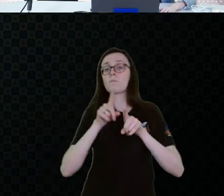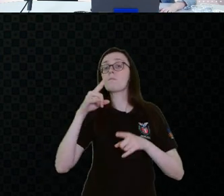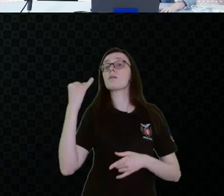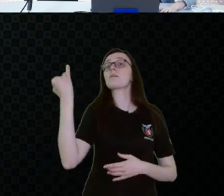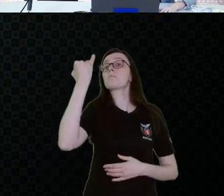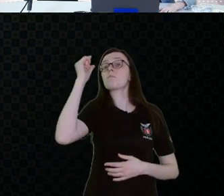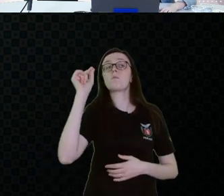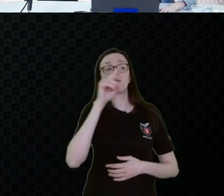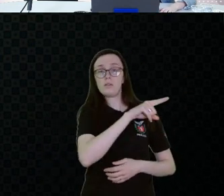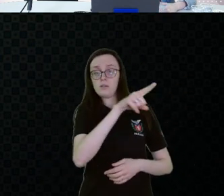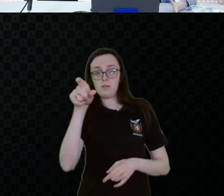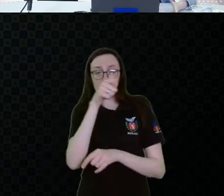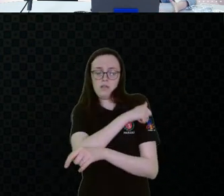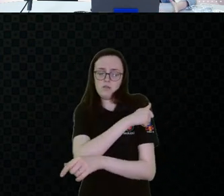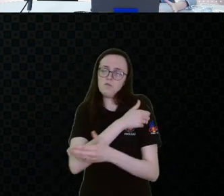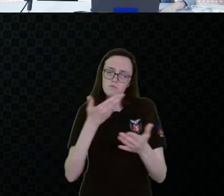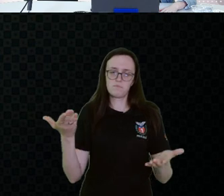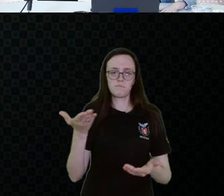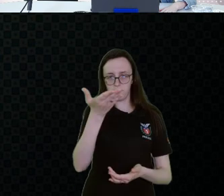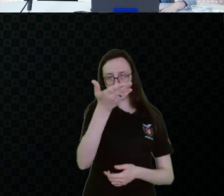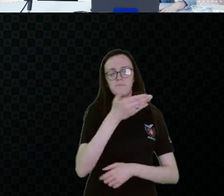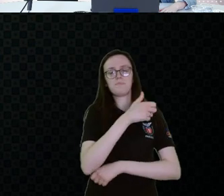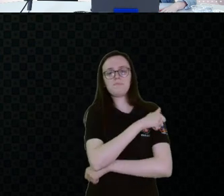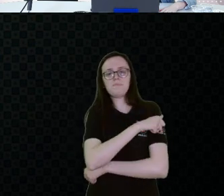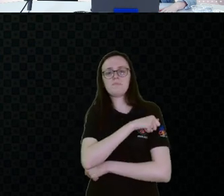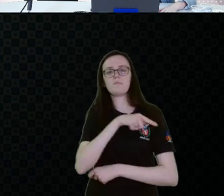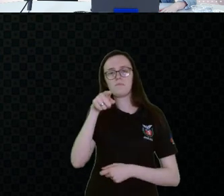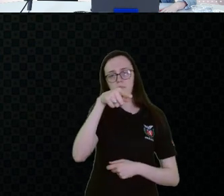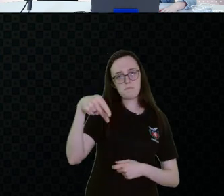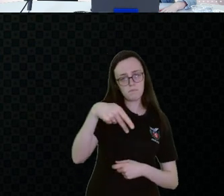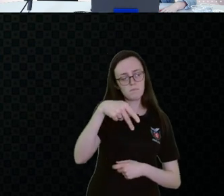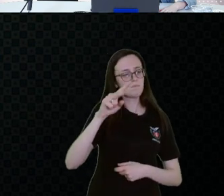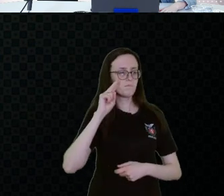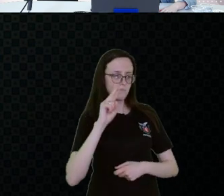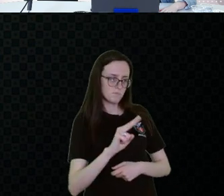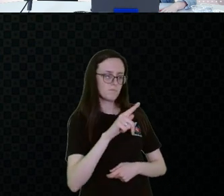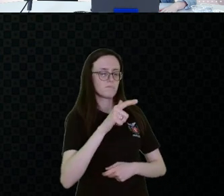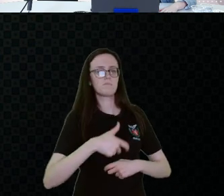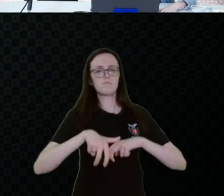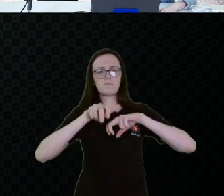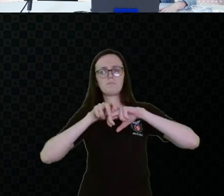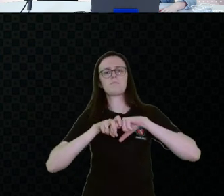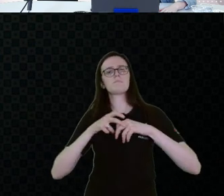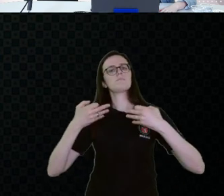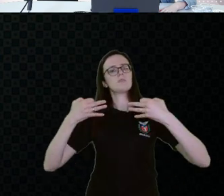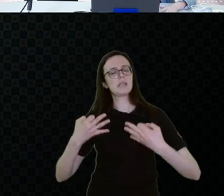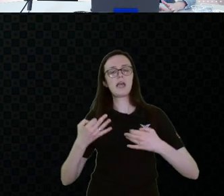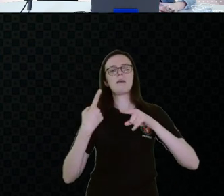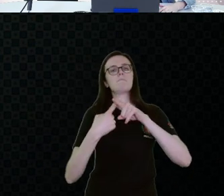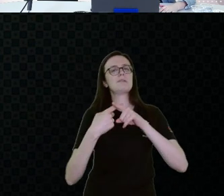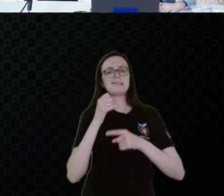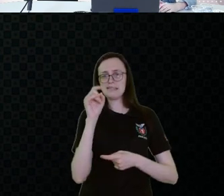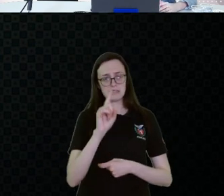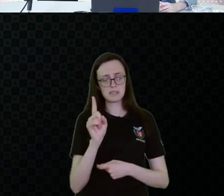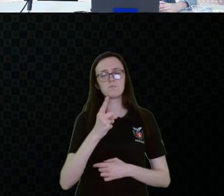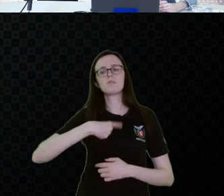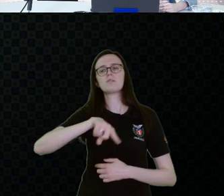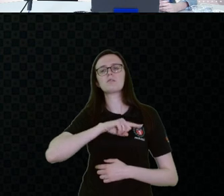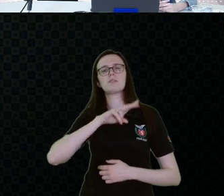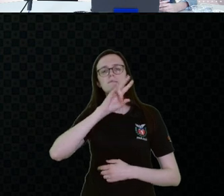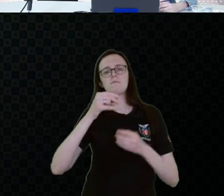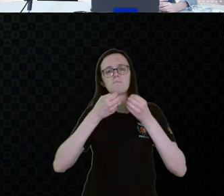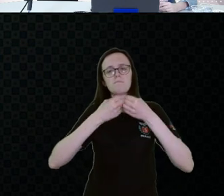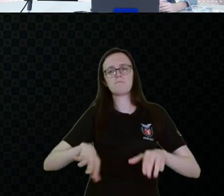estudantes, no caso de vocês, né, professores, estejam adequadamente posicionados, porque senão a gente vai ter